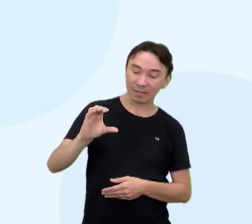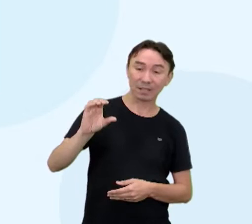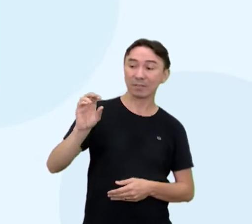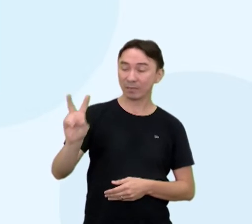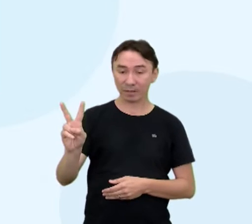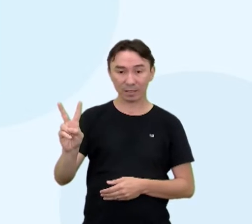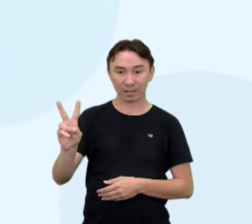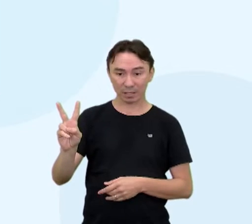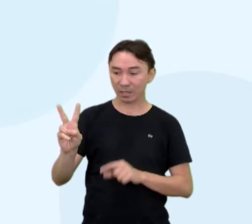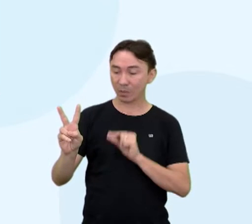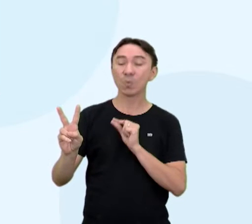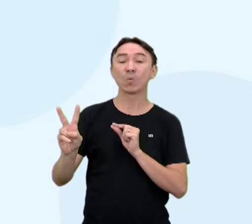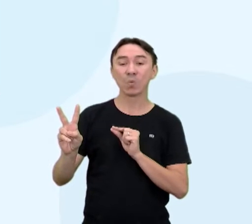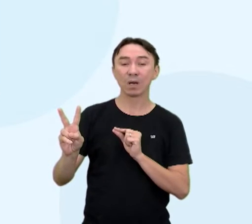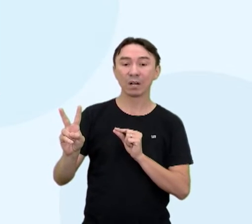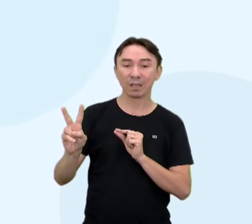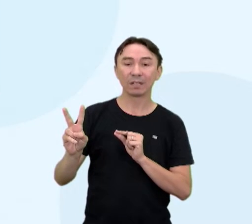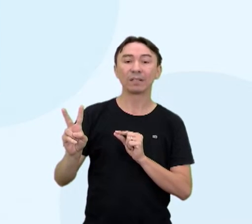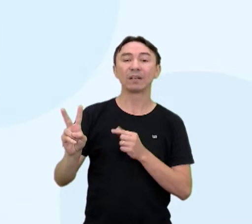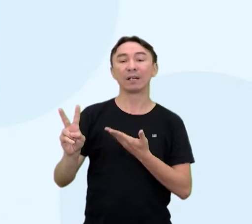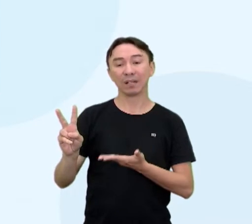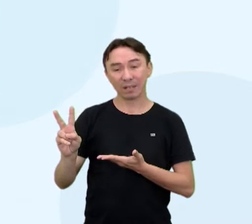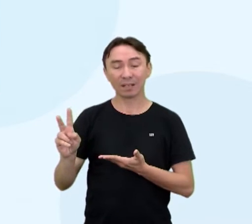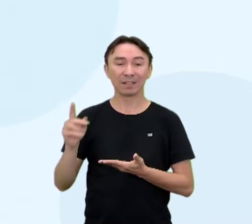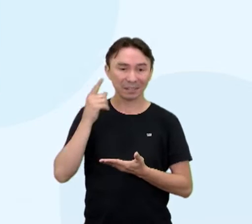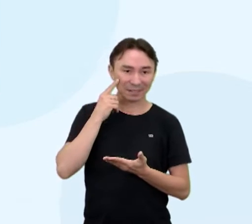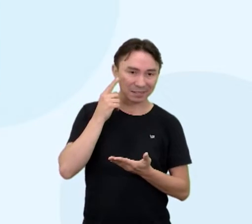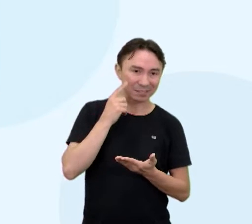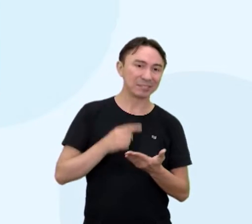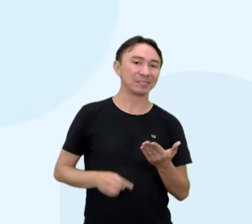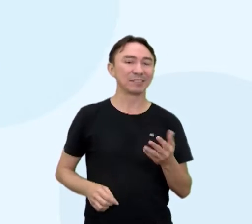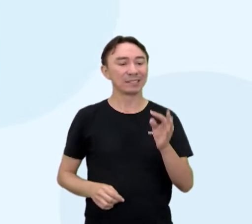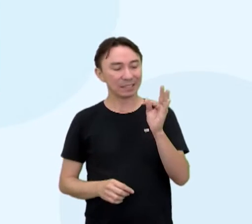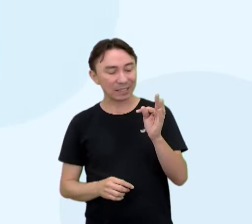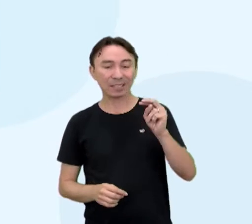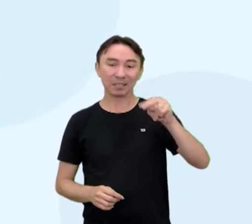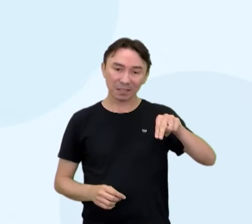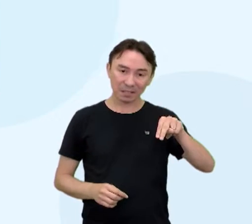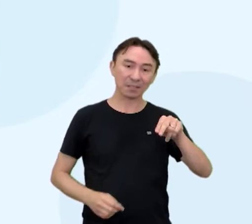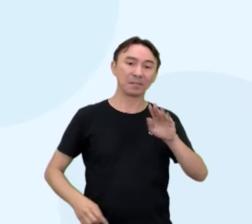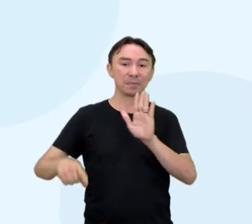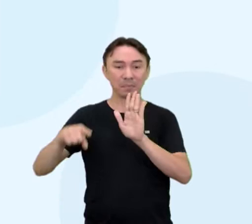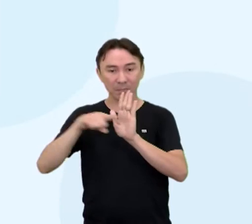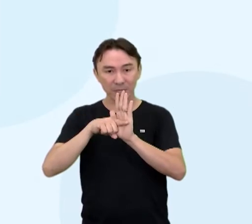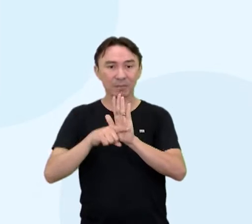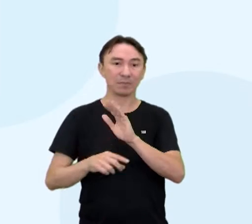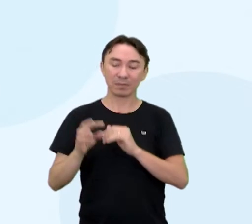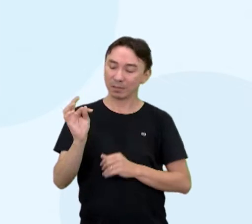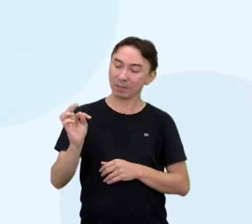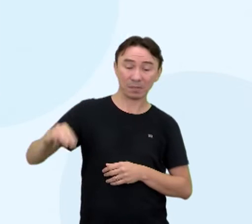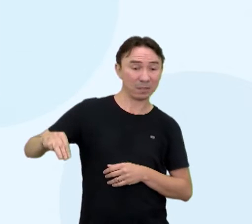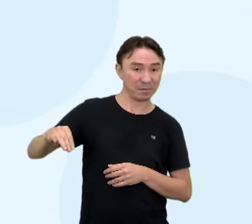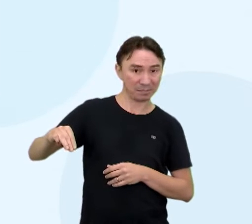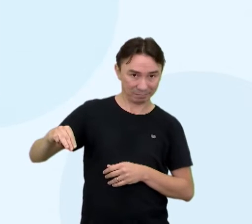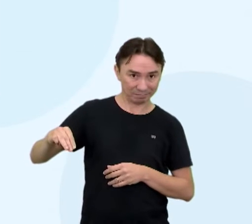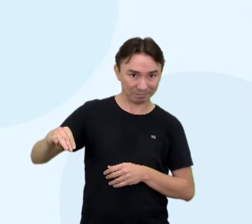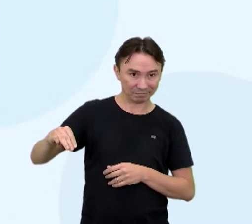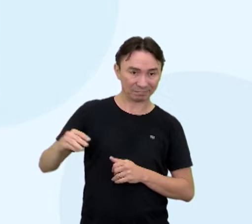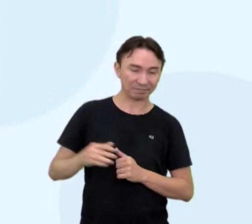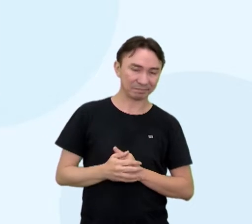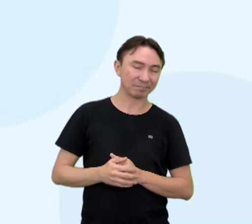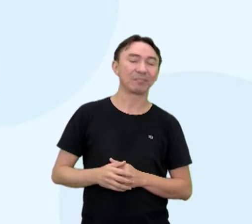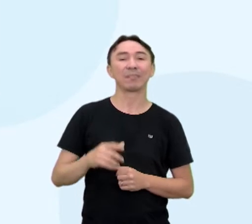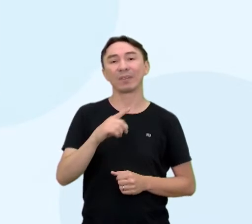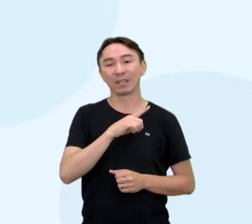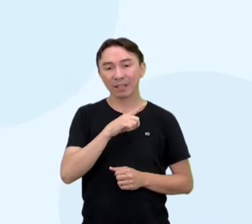Crescimento vegetativo é o CV, como eu falei, e é a diferença entre a taxa de natalidade e taxa de mortalidade. Então vai pegar aí